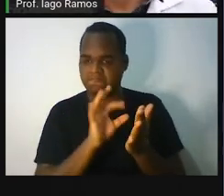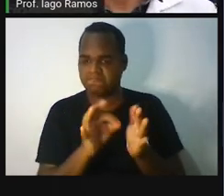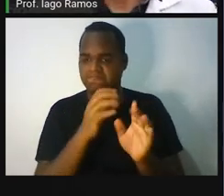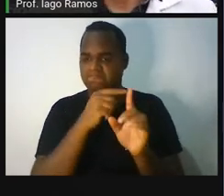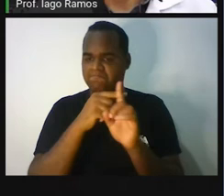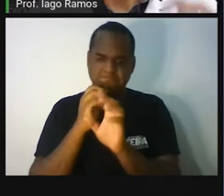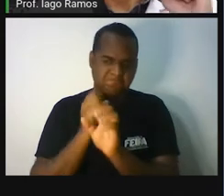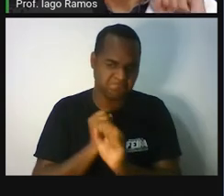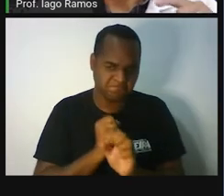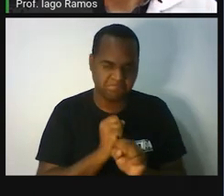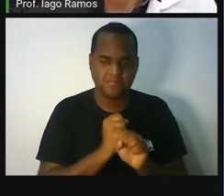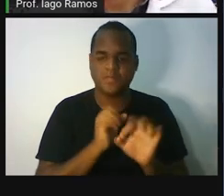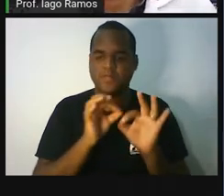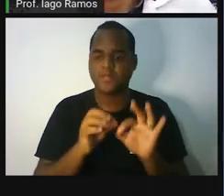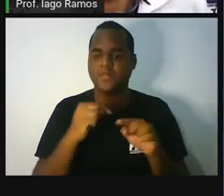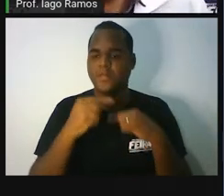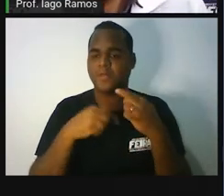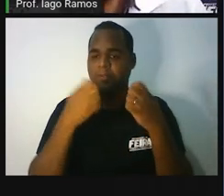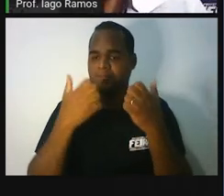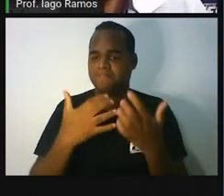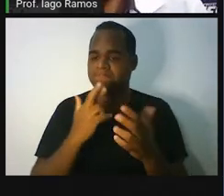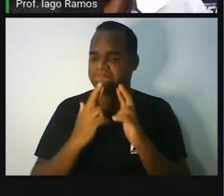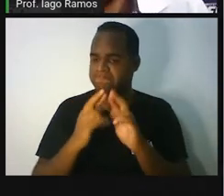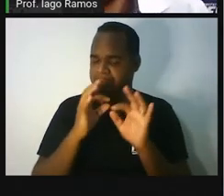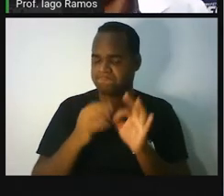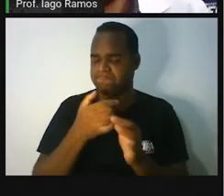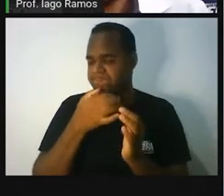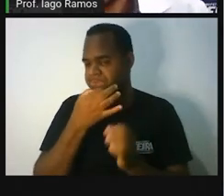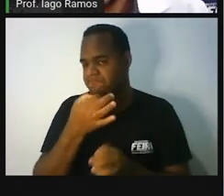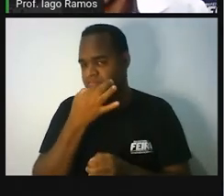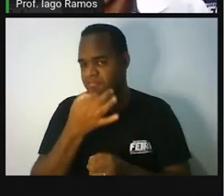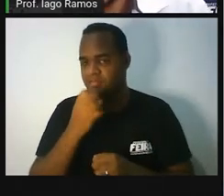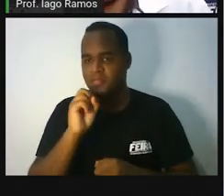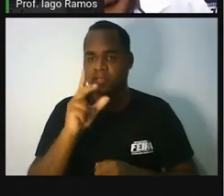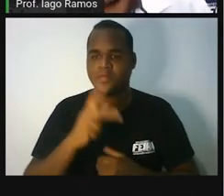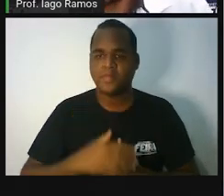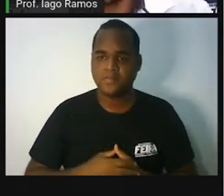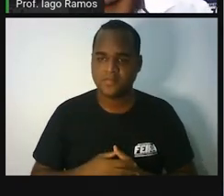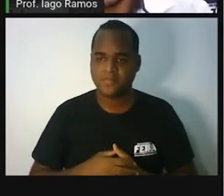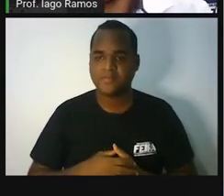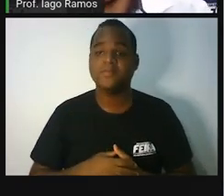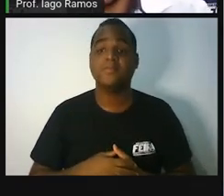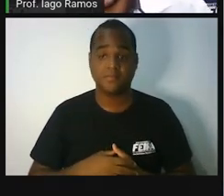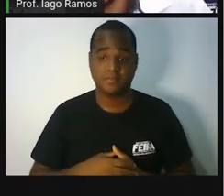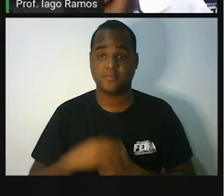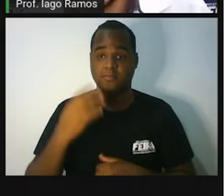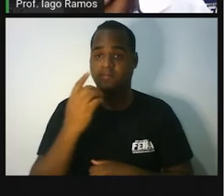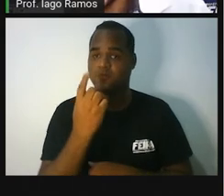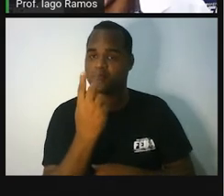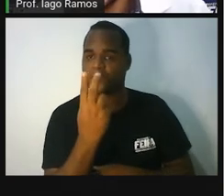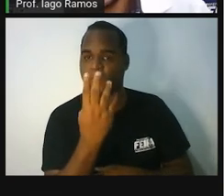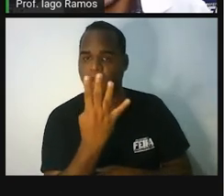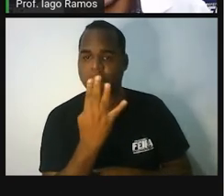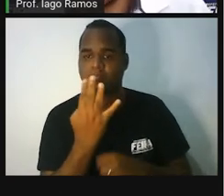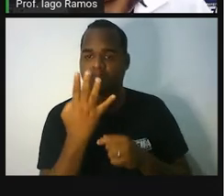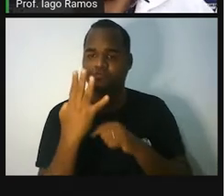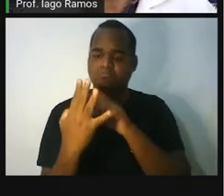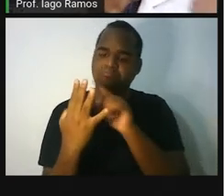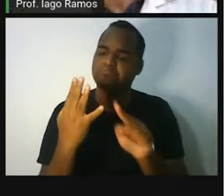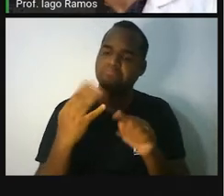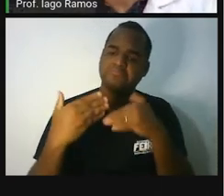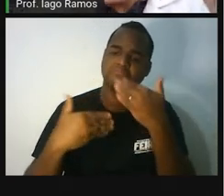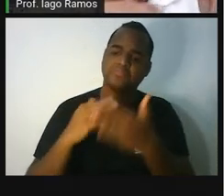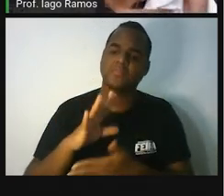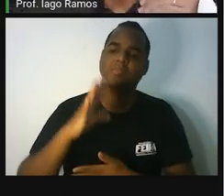continhas se forem necessários e anota as suas respostas. Tá bom? Bom, nesses quatro passos, o que é que aconteceu?